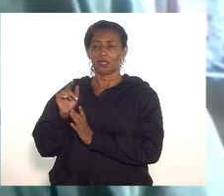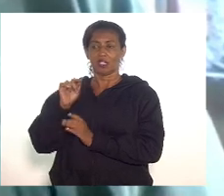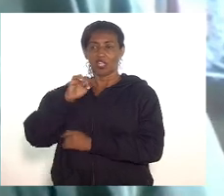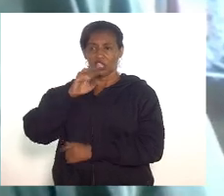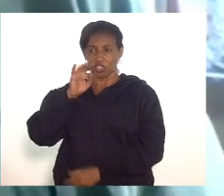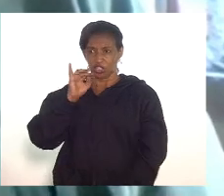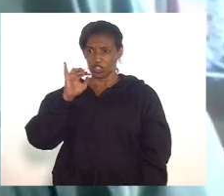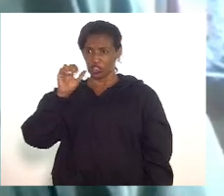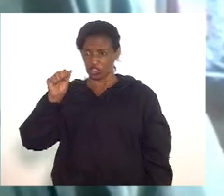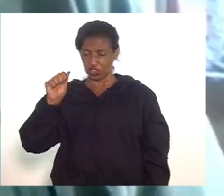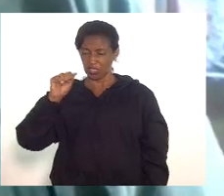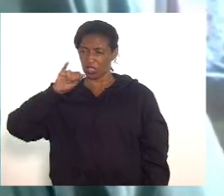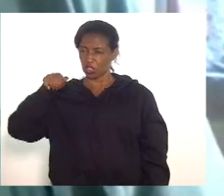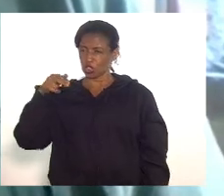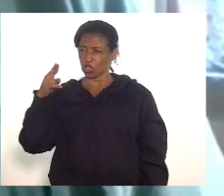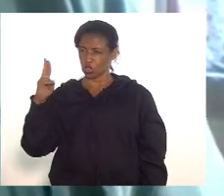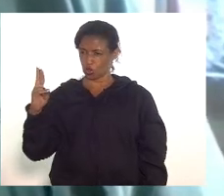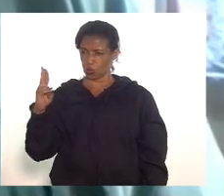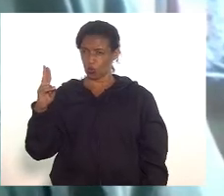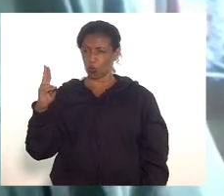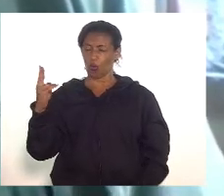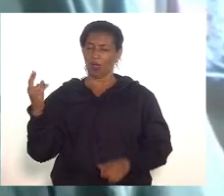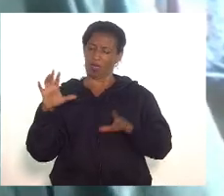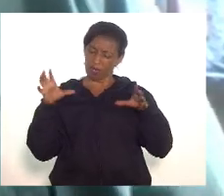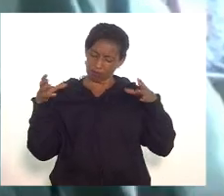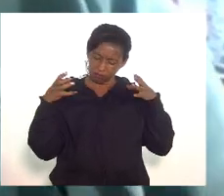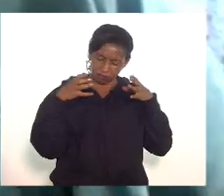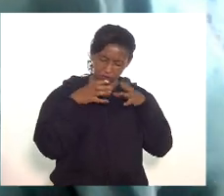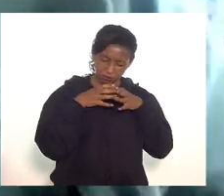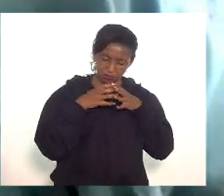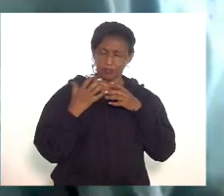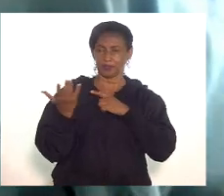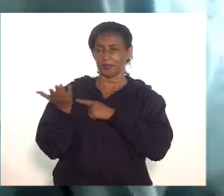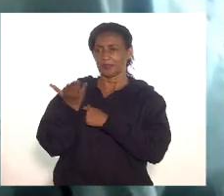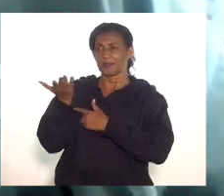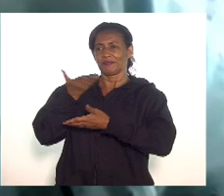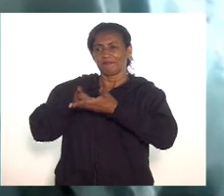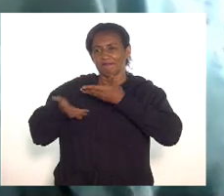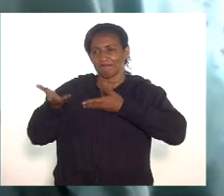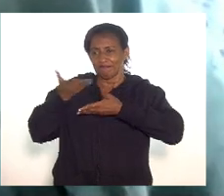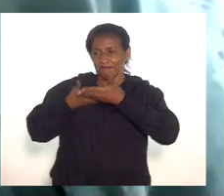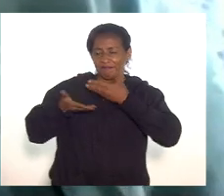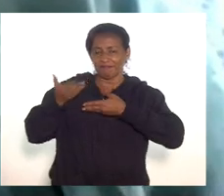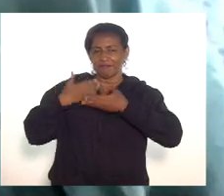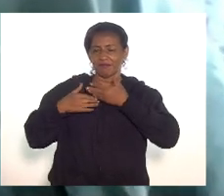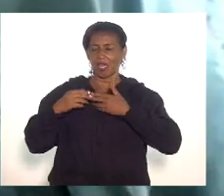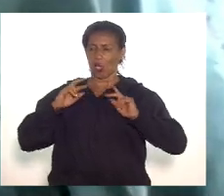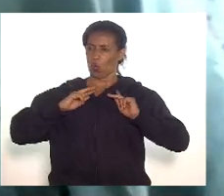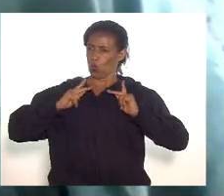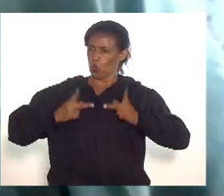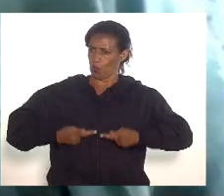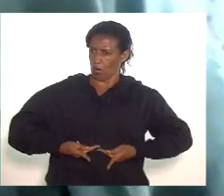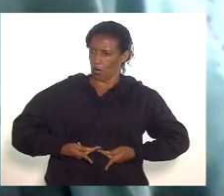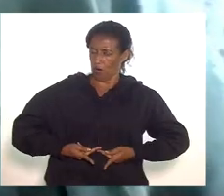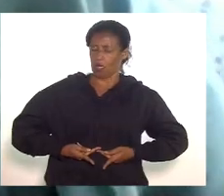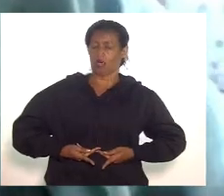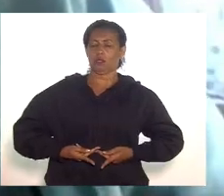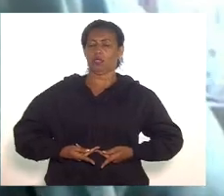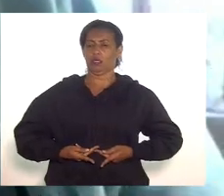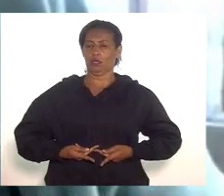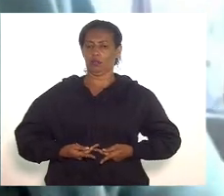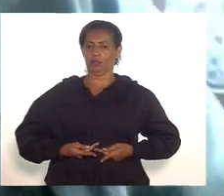contra o Racismo, a Intolerância Religiosa. É uma pessoa extremamente humana, combativa,